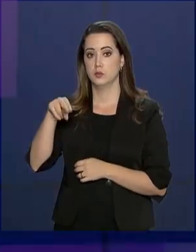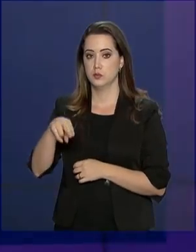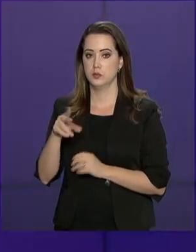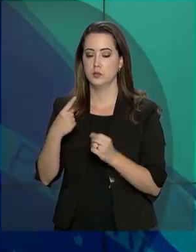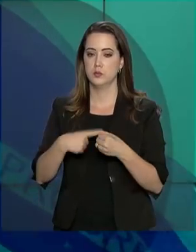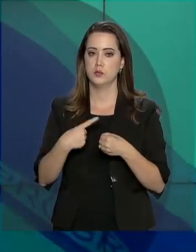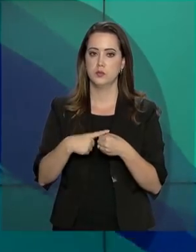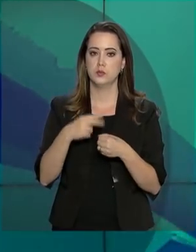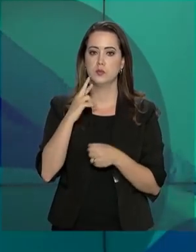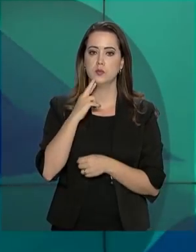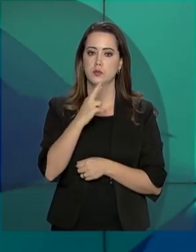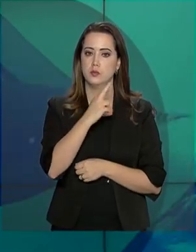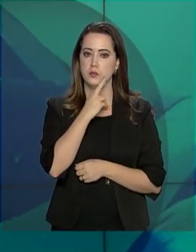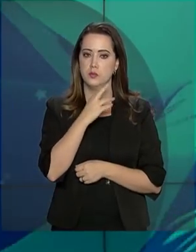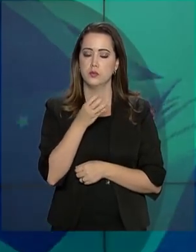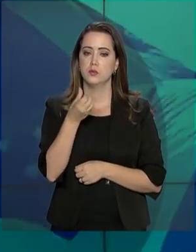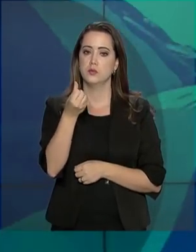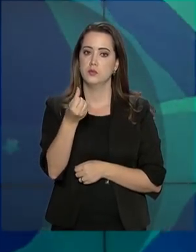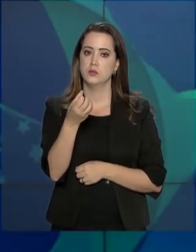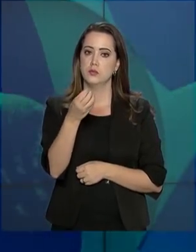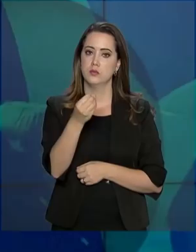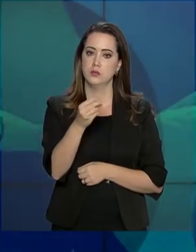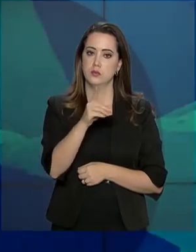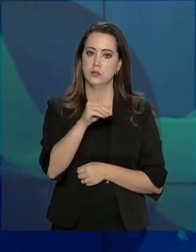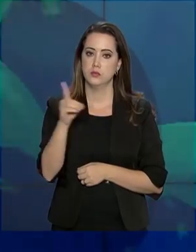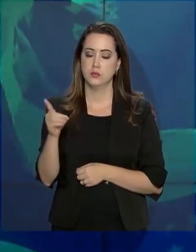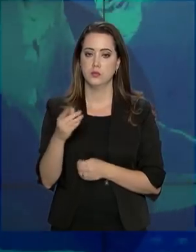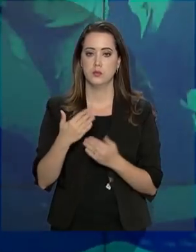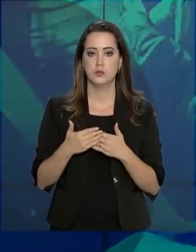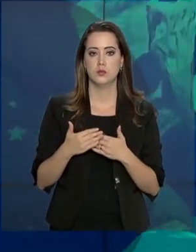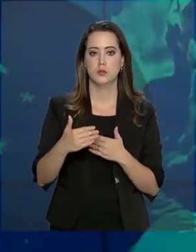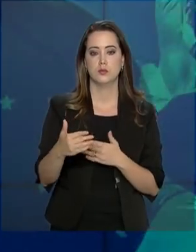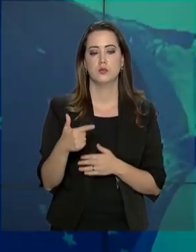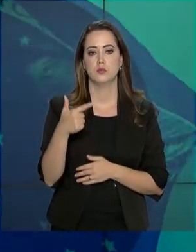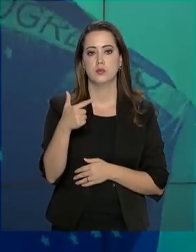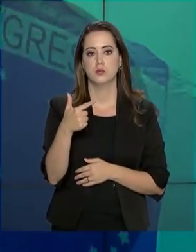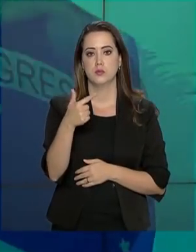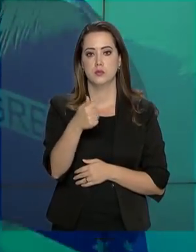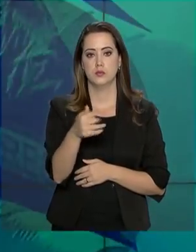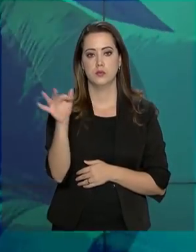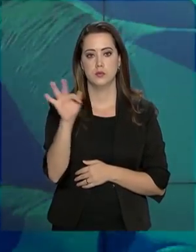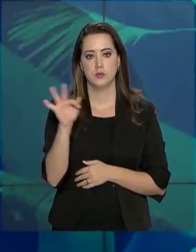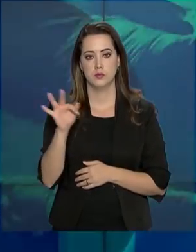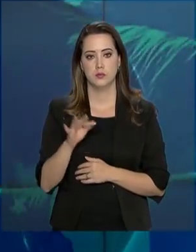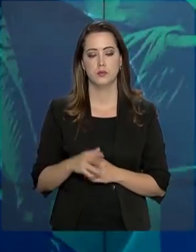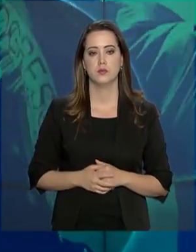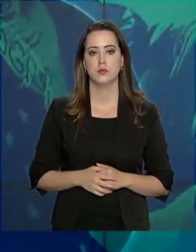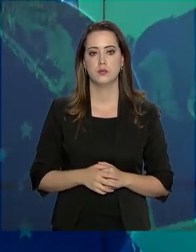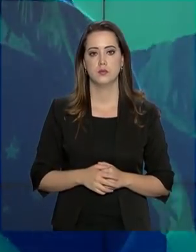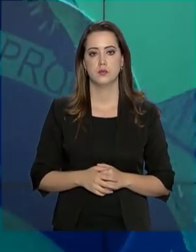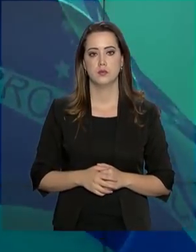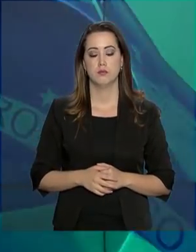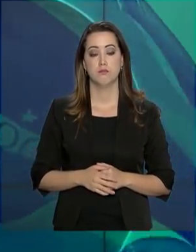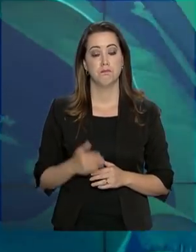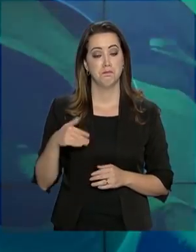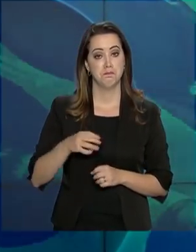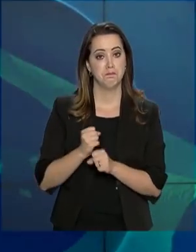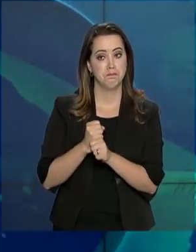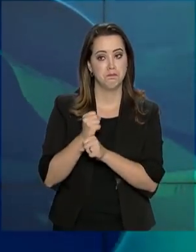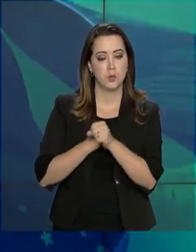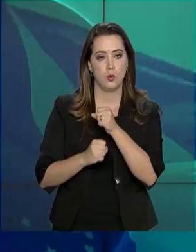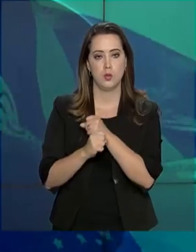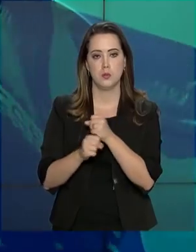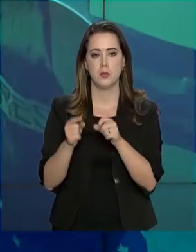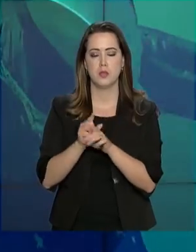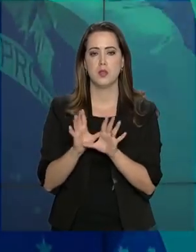Nacional na cidade de Boa Vista por mais 60 dias, a contar a partir de 27 de fevereiro. Desde o ano